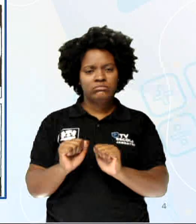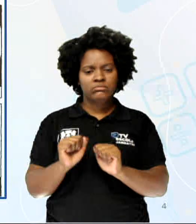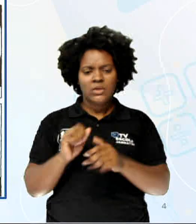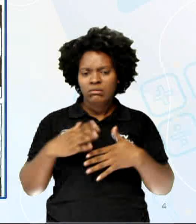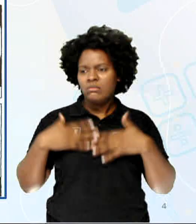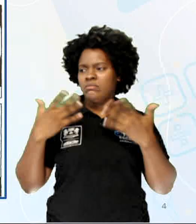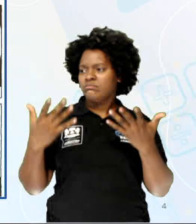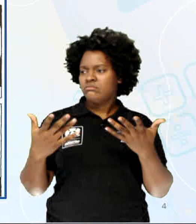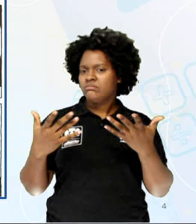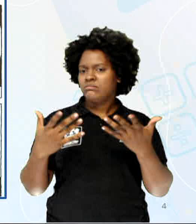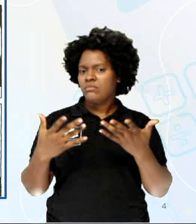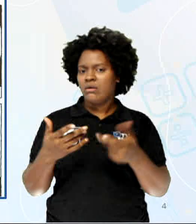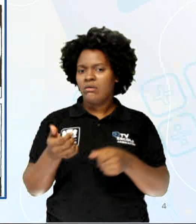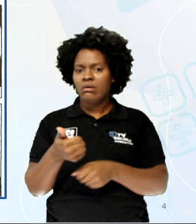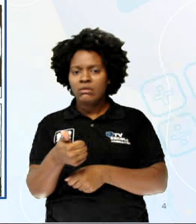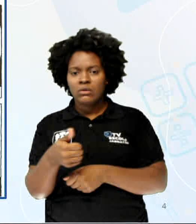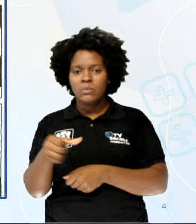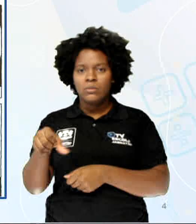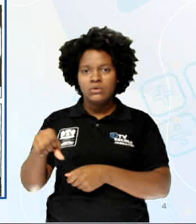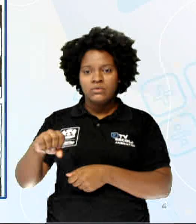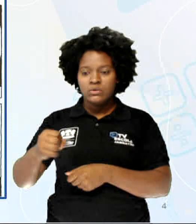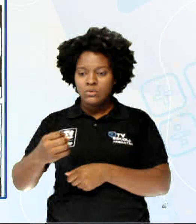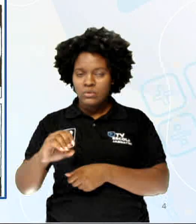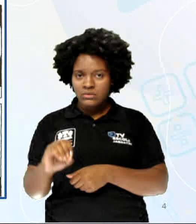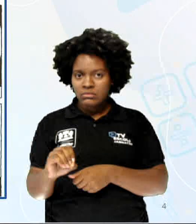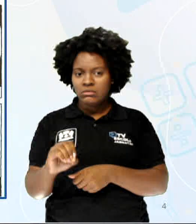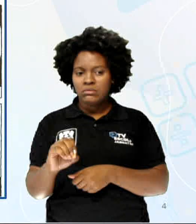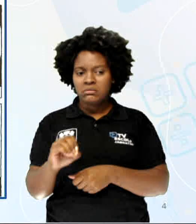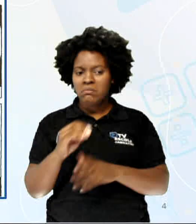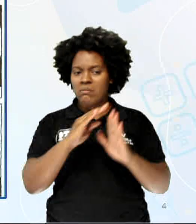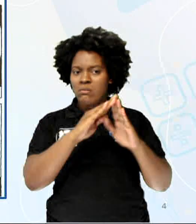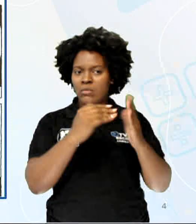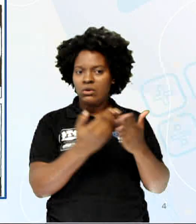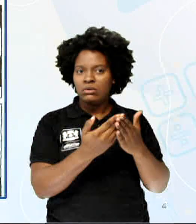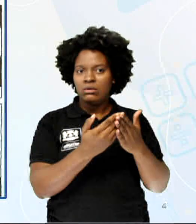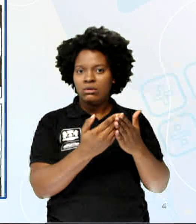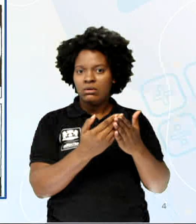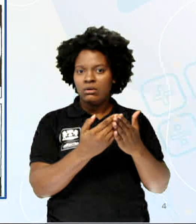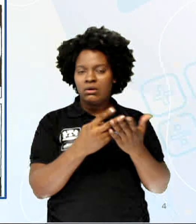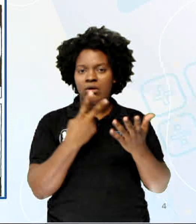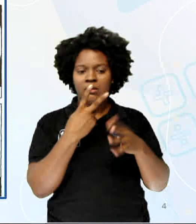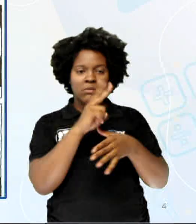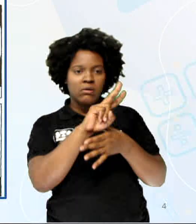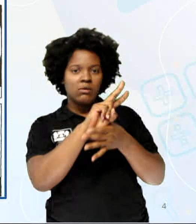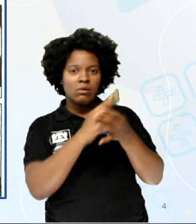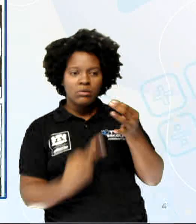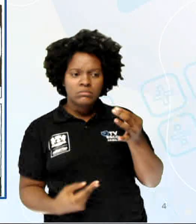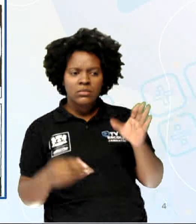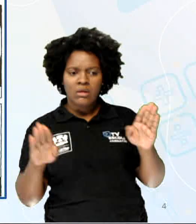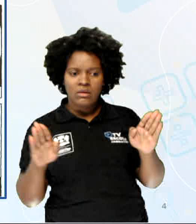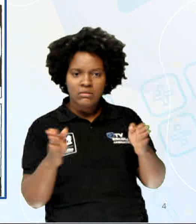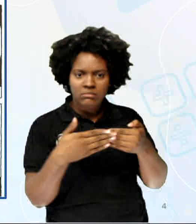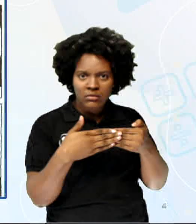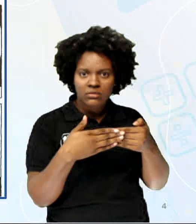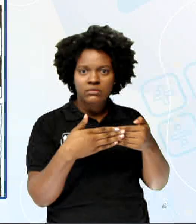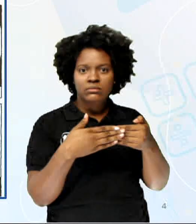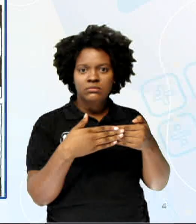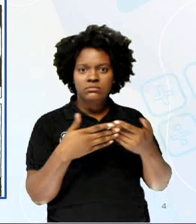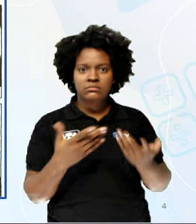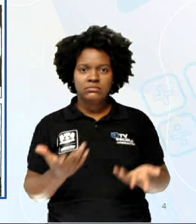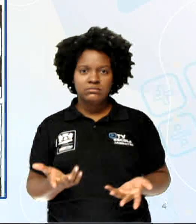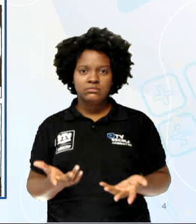repente, em 1980, as escolas bilingües têm que fechar as portas. Perdão.